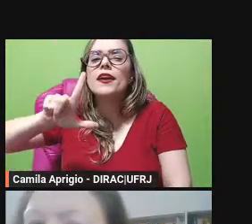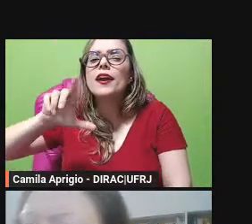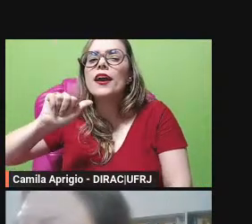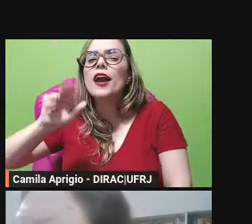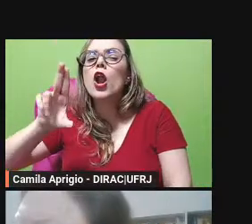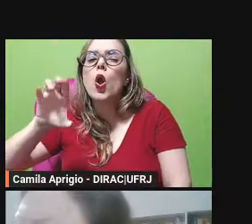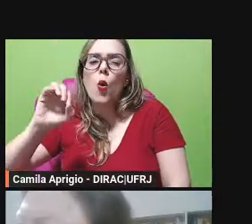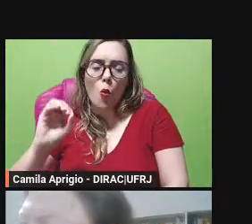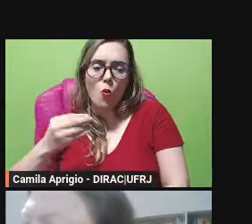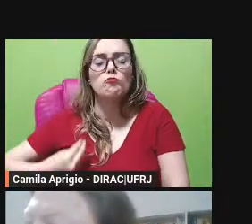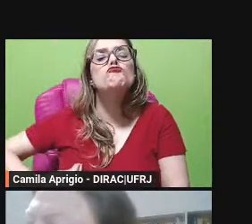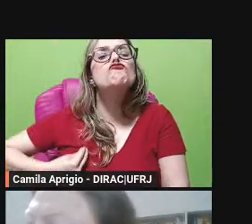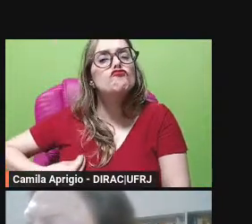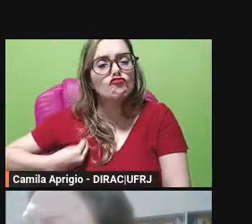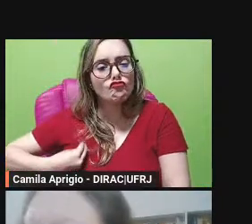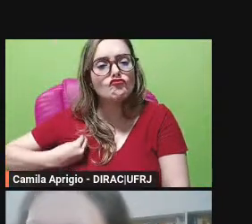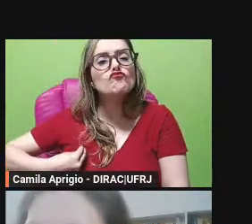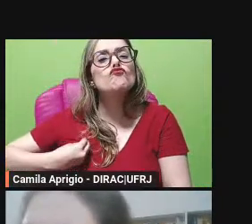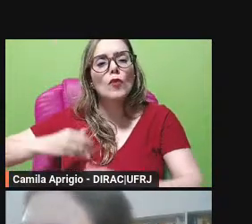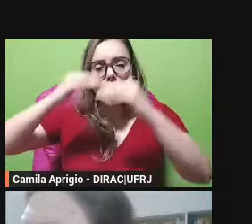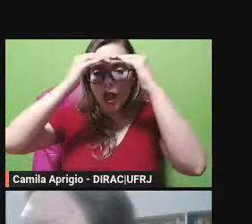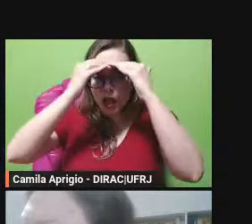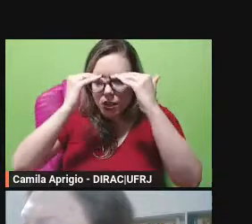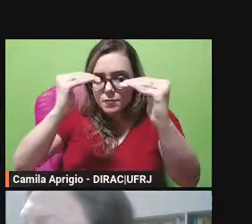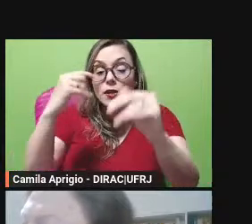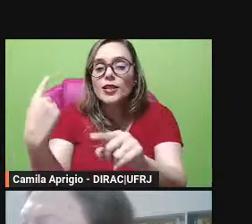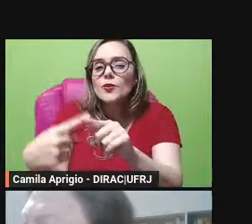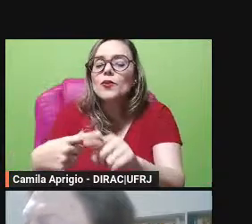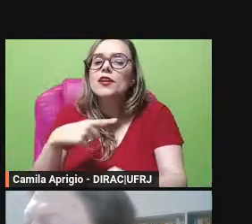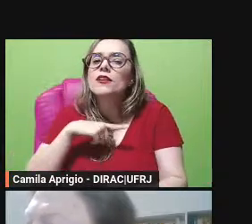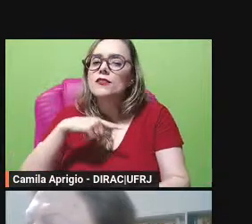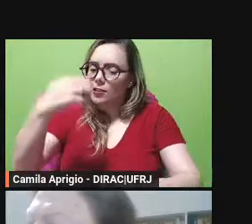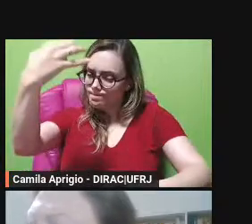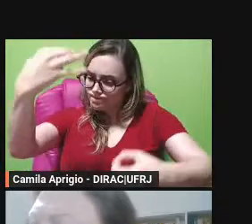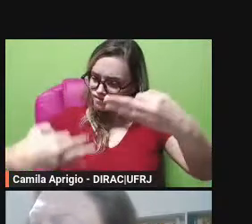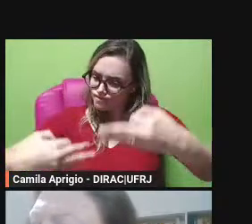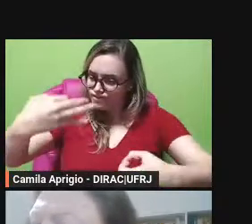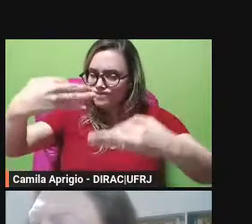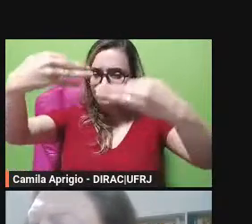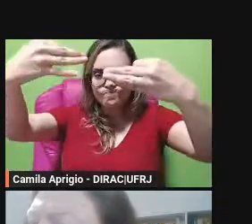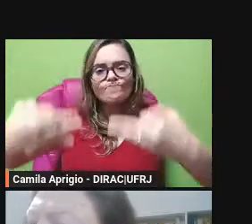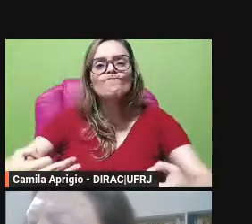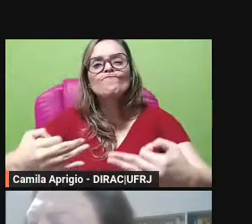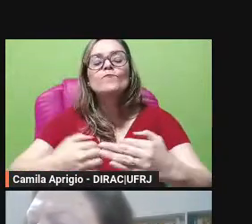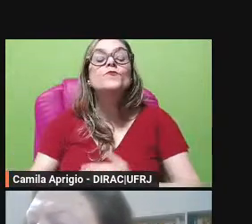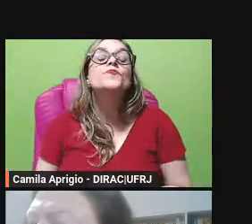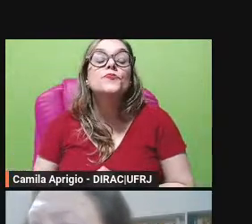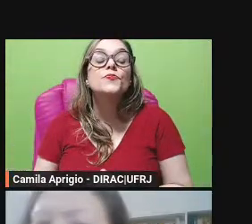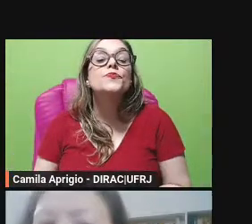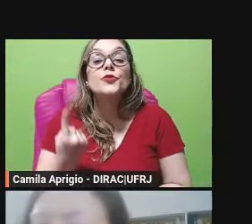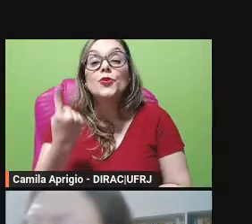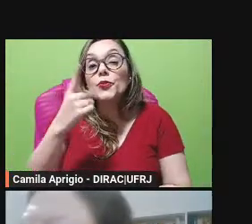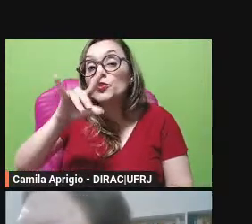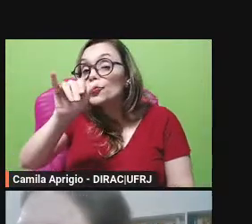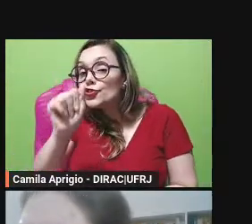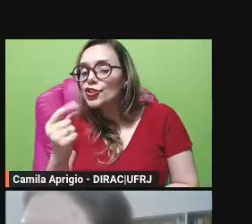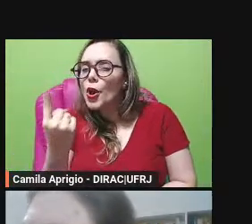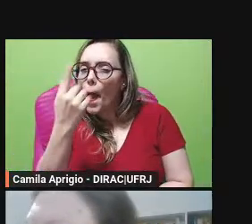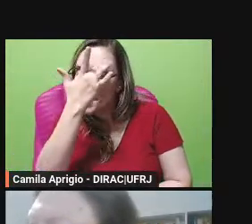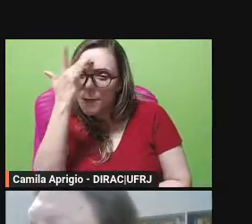principalmente por seu espírito de justiça certa vez um estrangeiro veio a Esparta e ele fez a seguinte